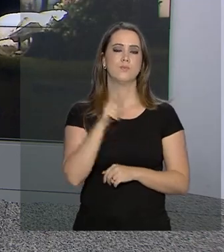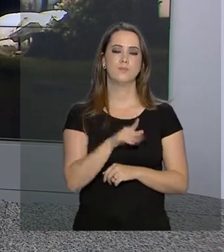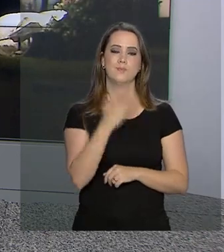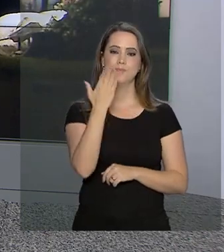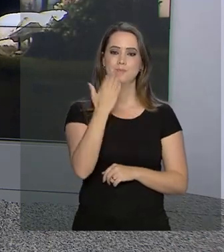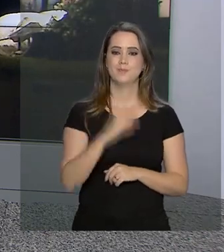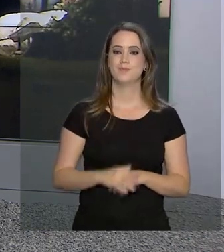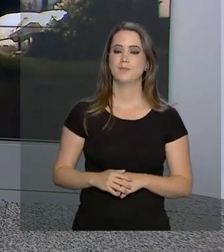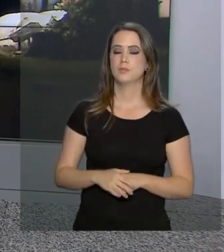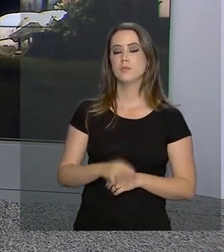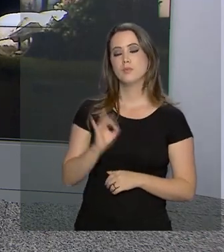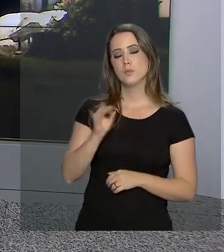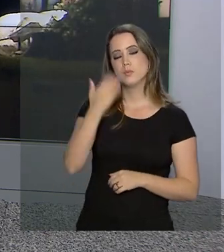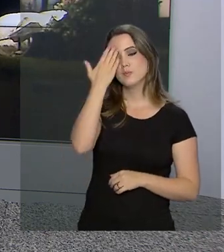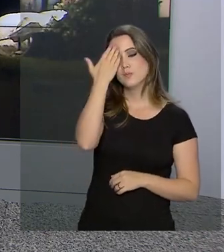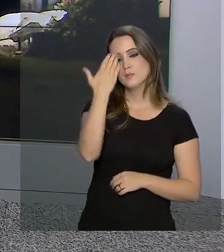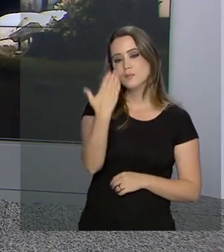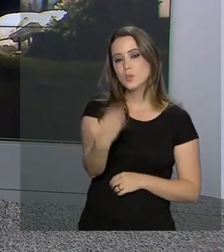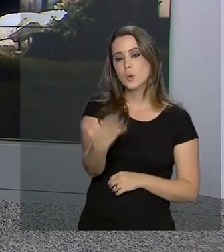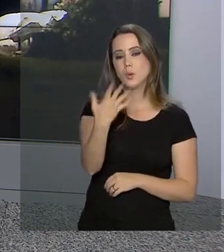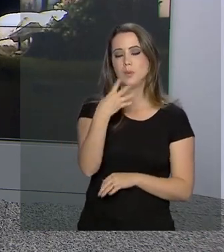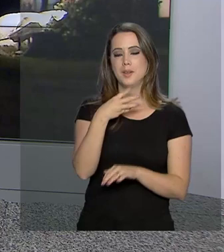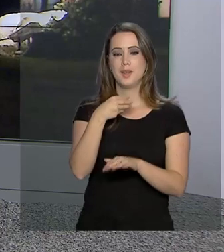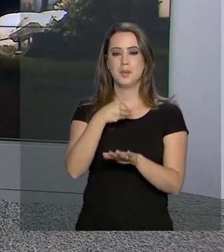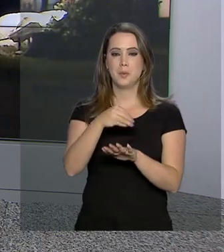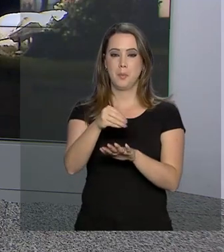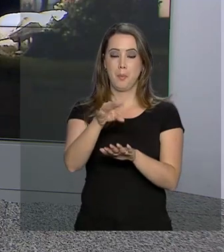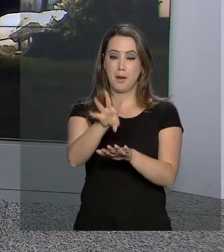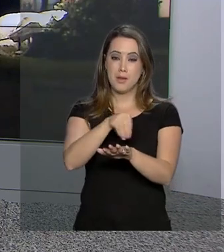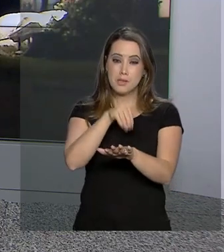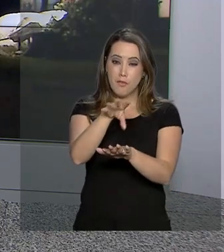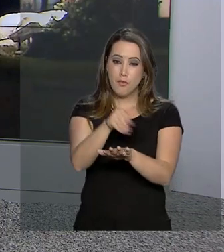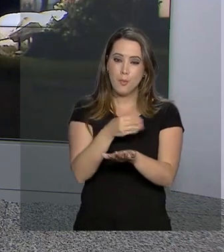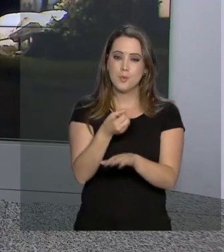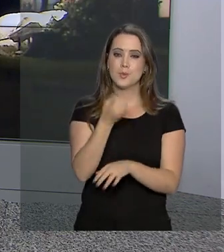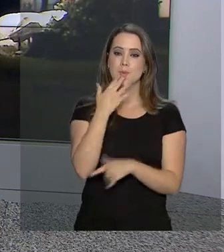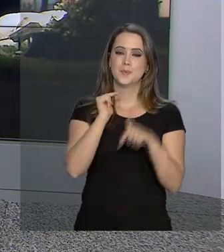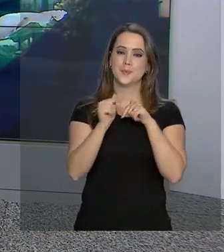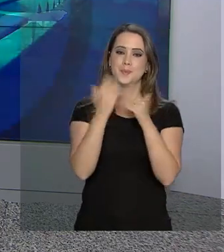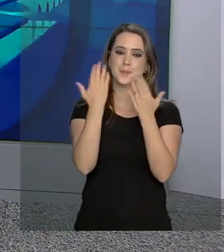volto com você. Muito obrigada, Daniela, pelas informações. Um bom trabalho para você.